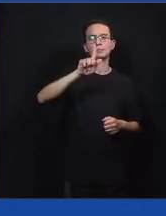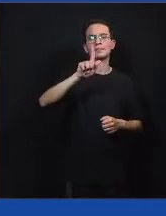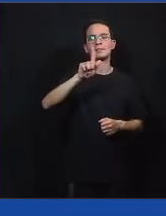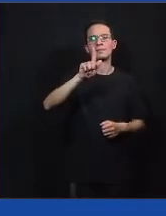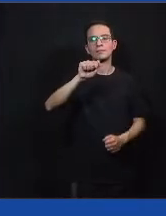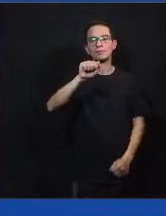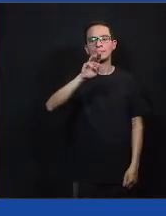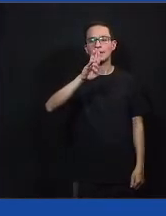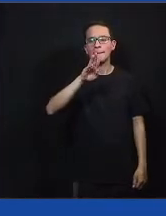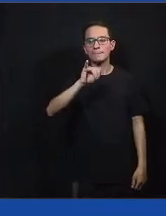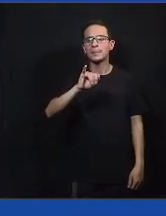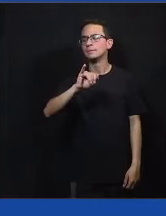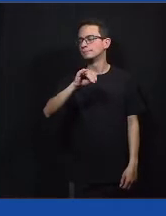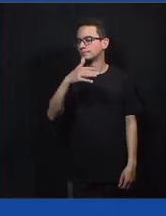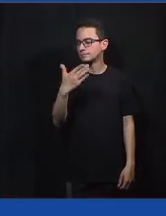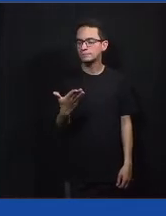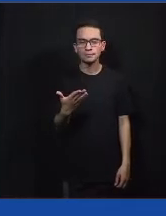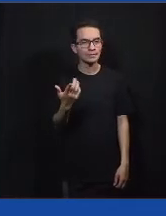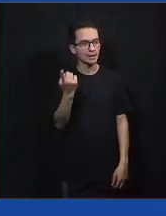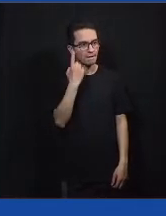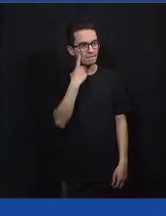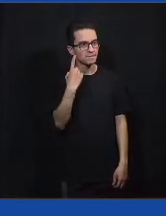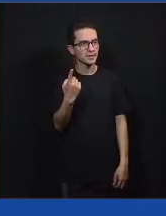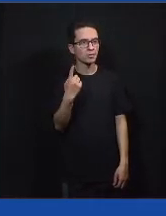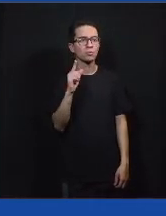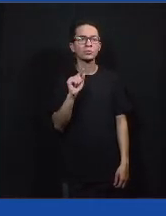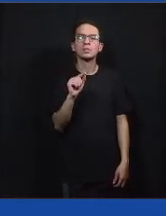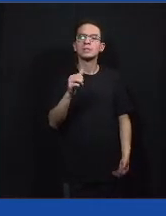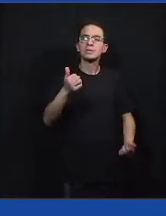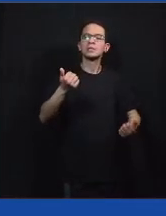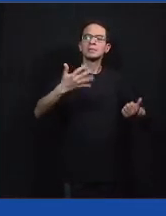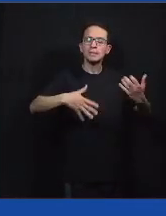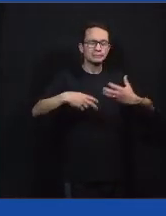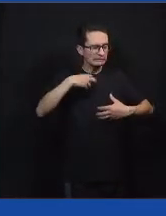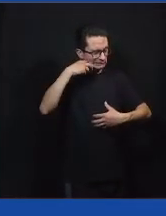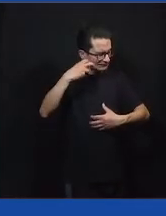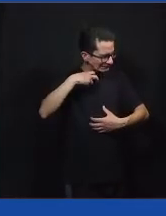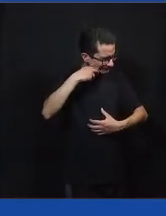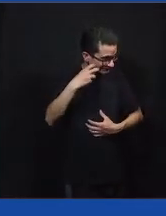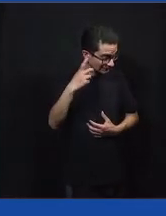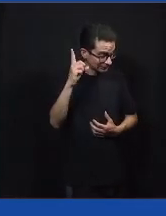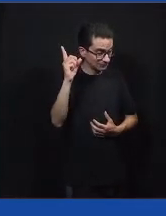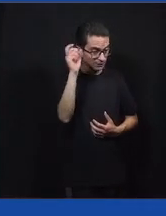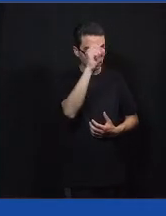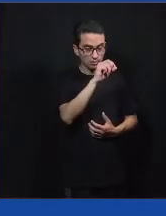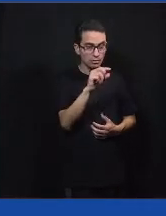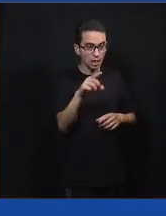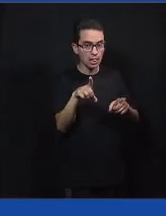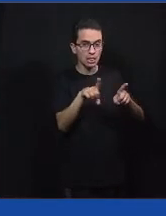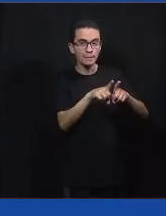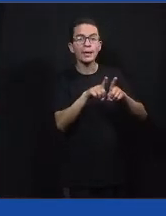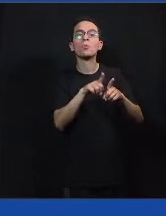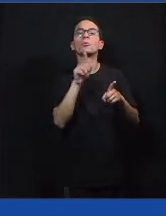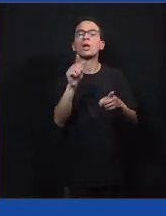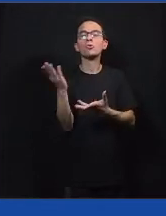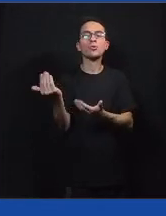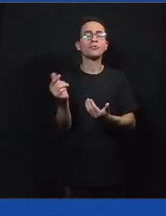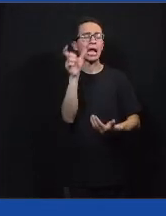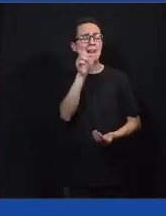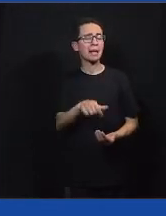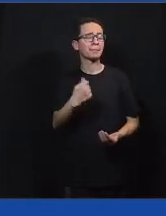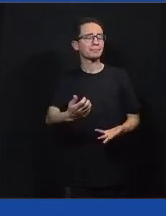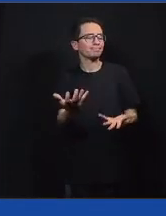Os jovens, na própria avaliação, eles falam muito sobre, além da timidez, mas da importância do acolhimento. Então, assim, é se sentir,